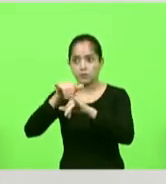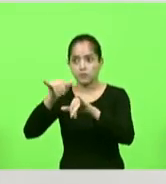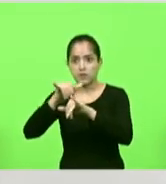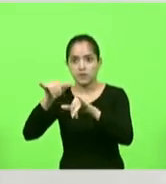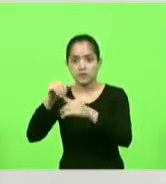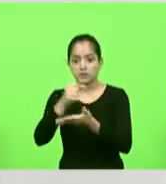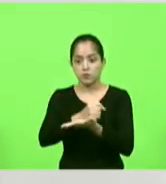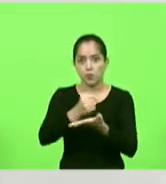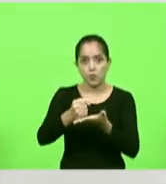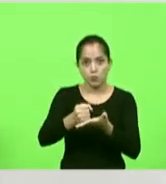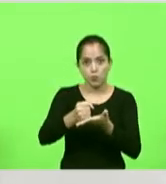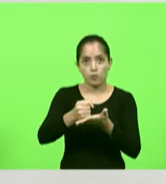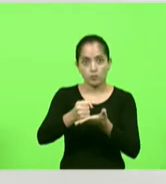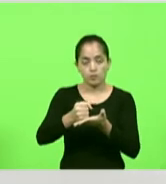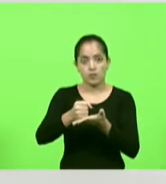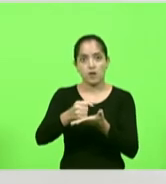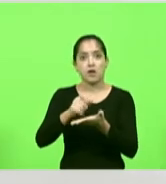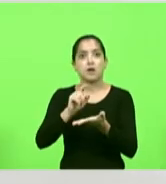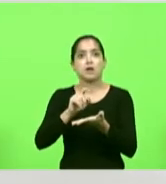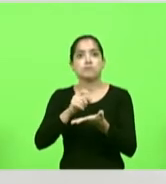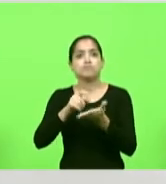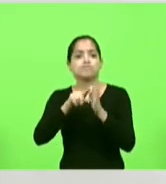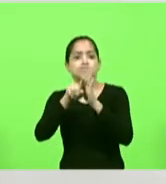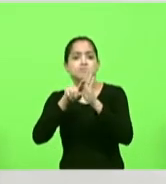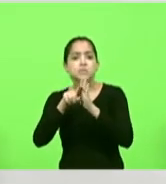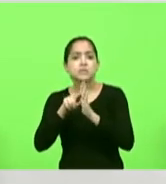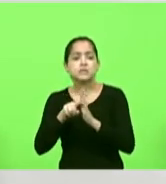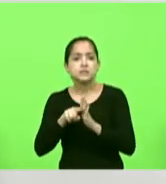e fica ali para a fim de pesquisa.